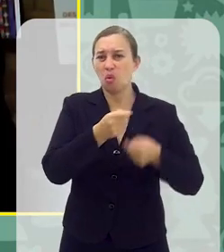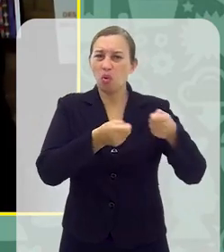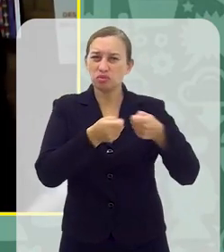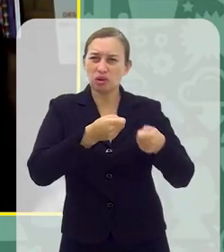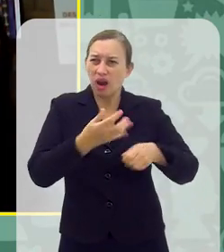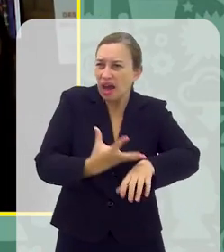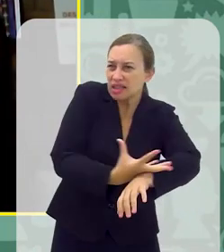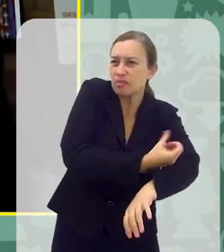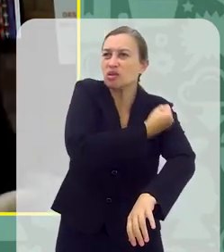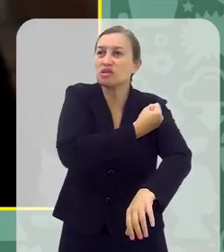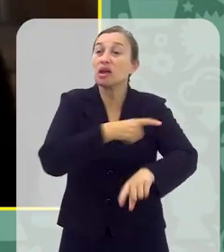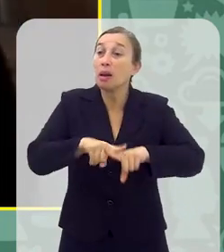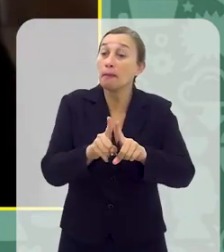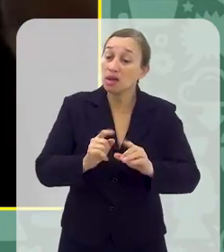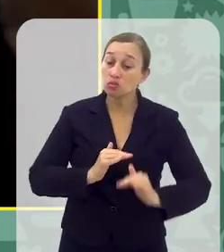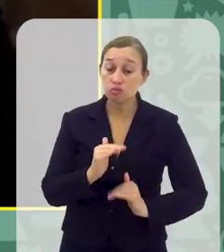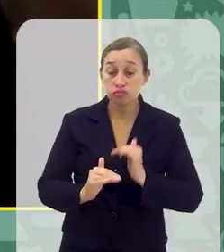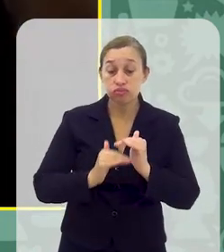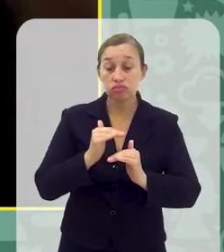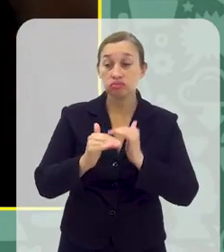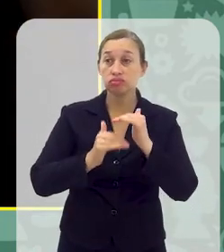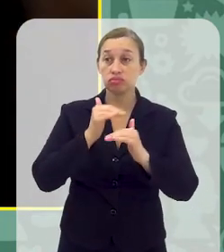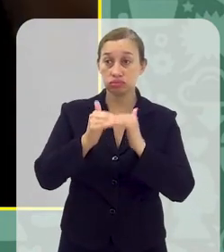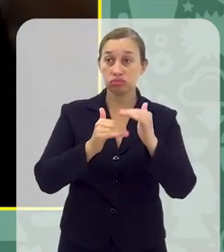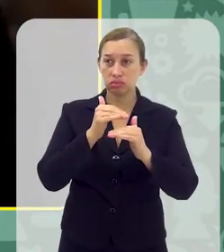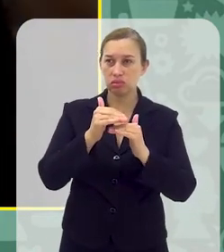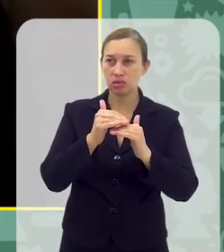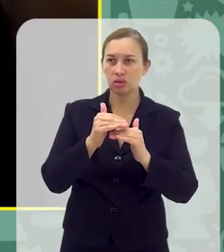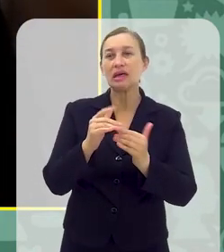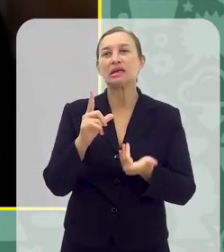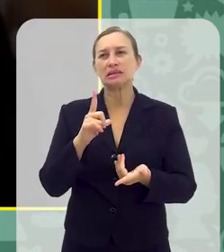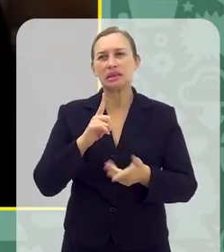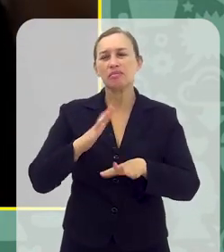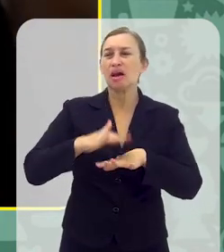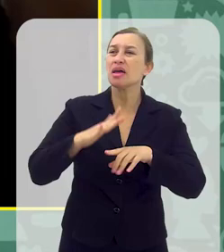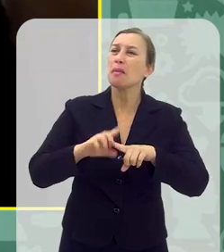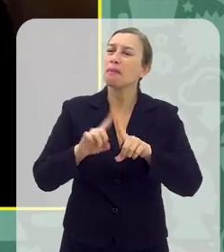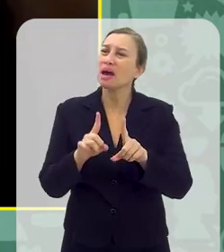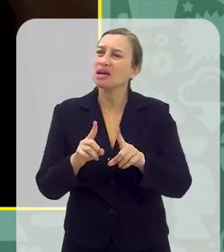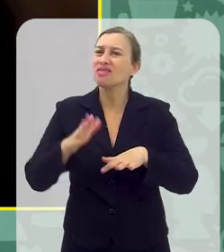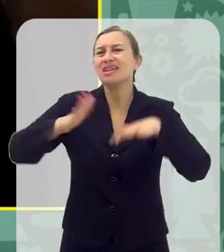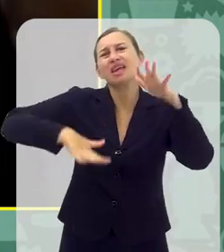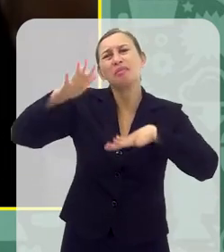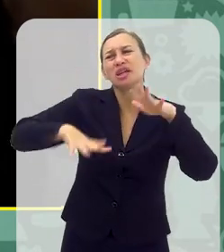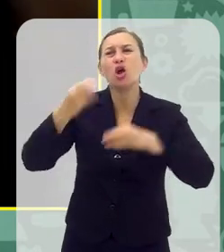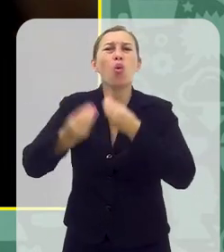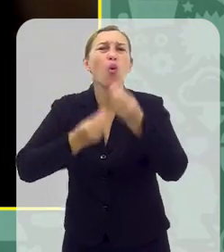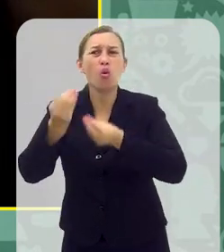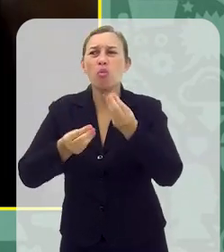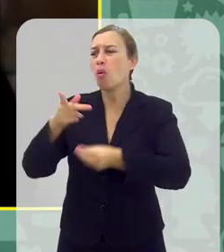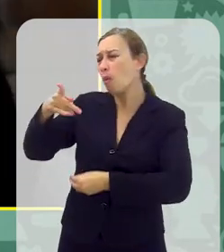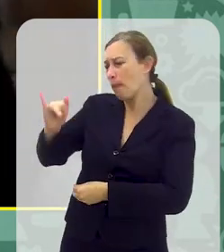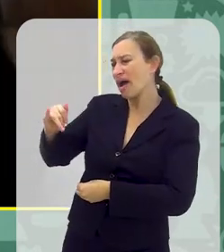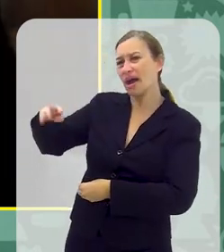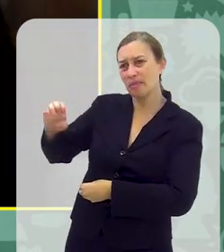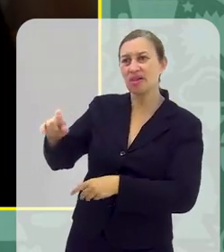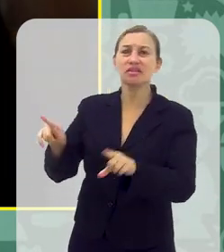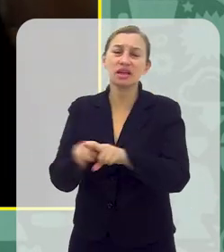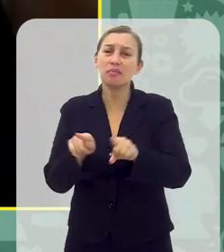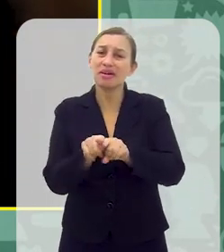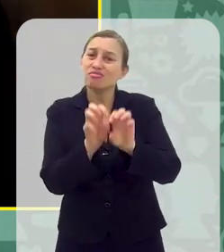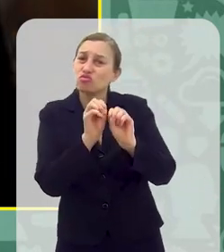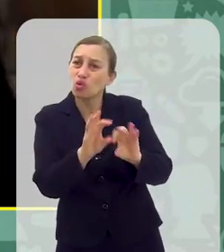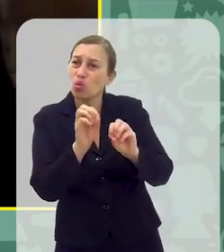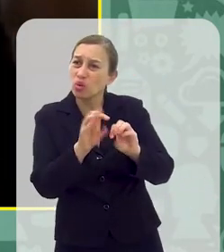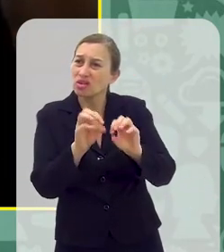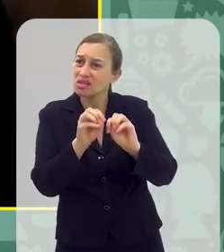Mas acho que eles por estarem nesse processo de desenvolvimento Talvez eles tenham um pouquinho mais Mas tudo vai depender de como os pais também estão